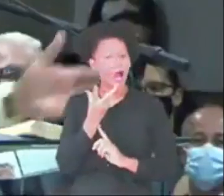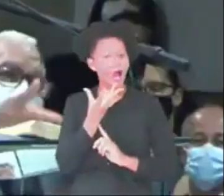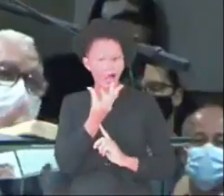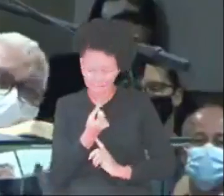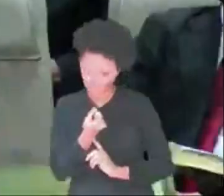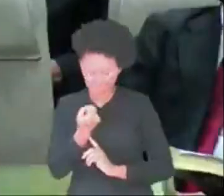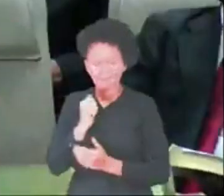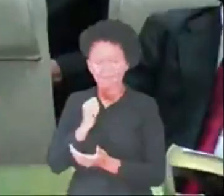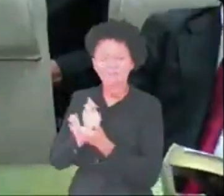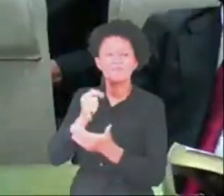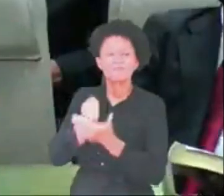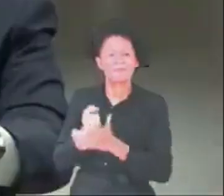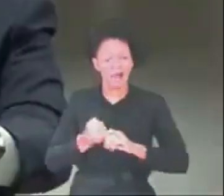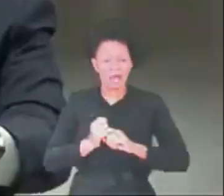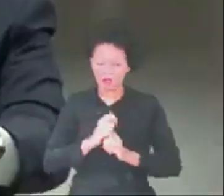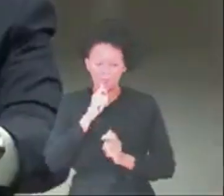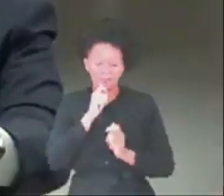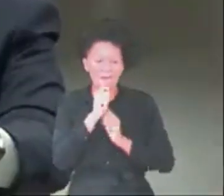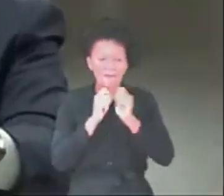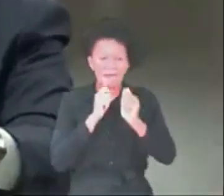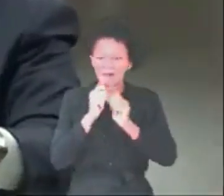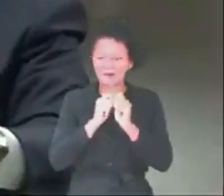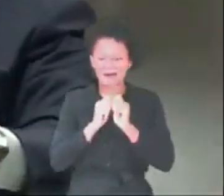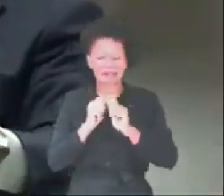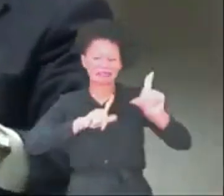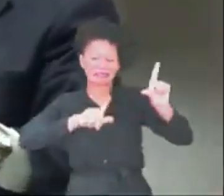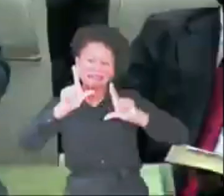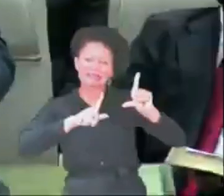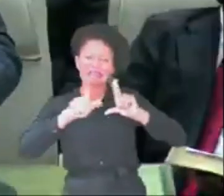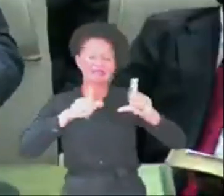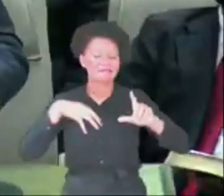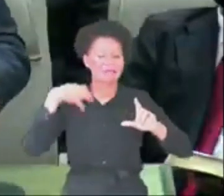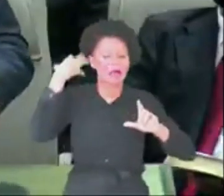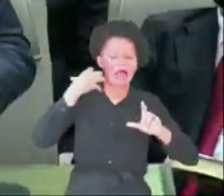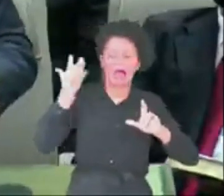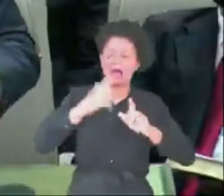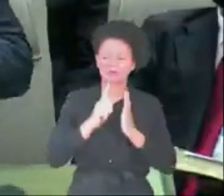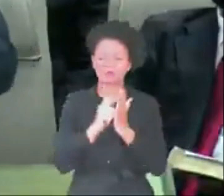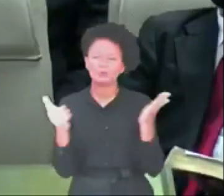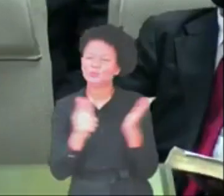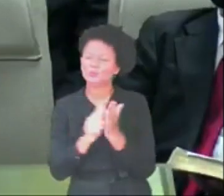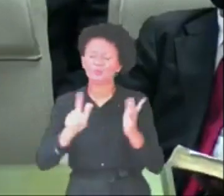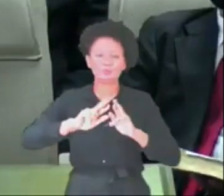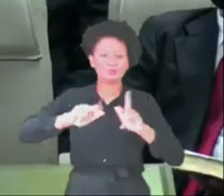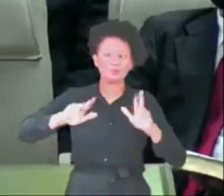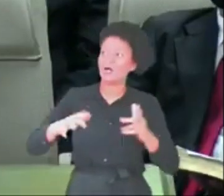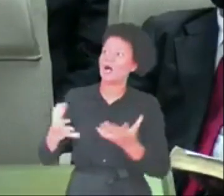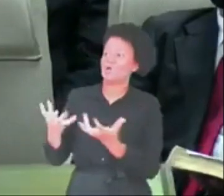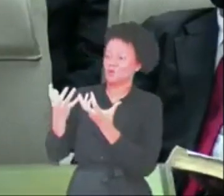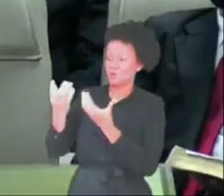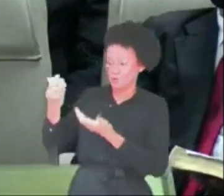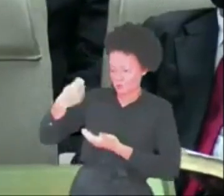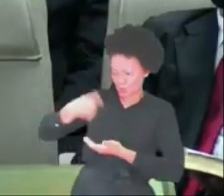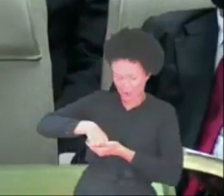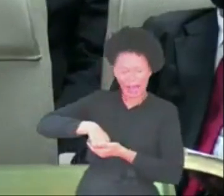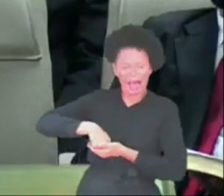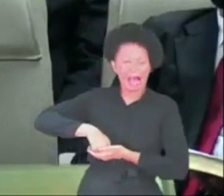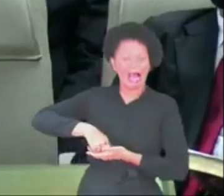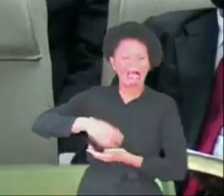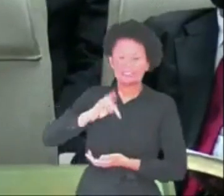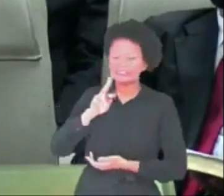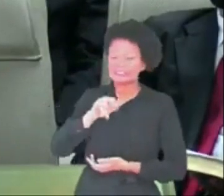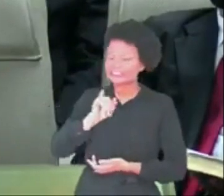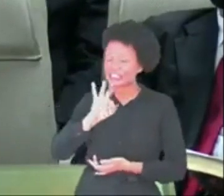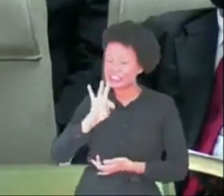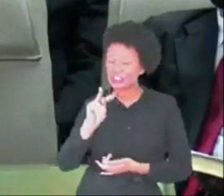imprensa. A imprensa, no mundo inteiro, recebe trilhões, para propagarem as ideias de